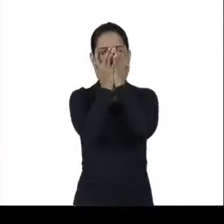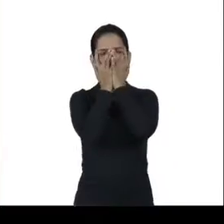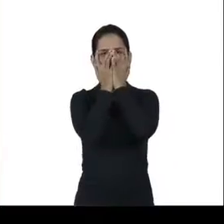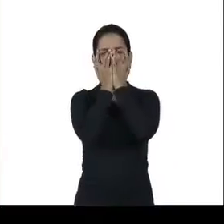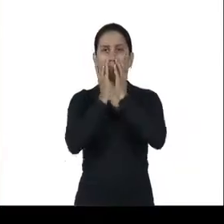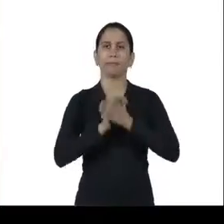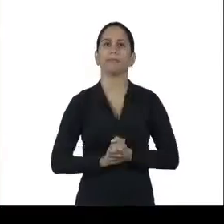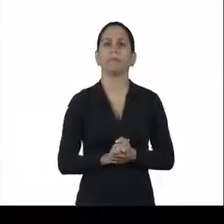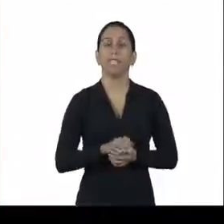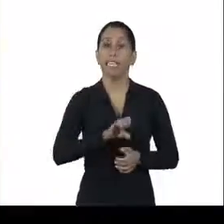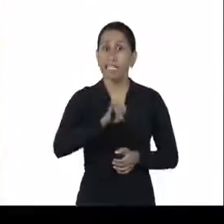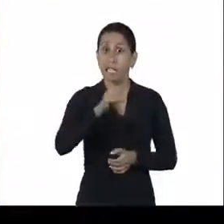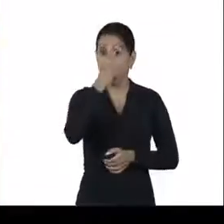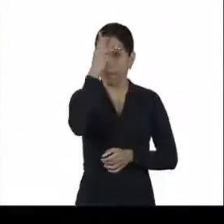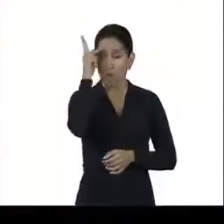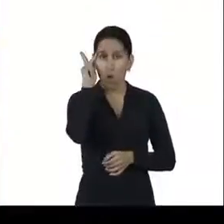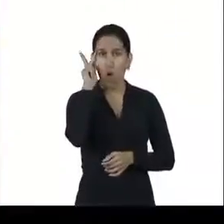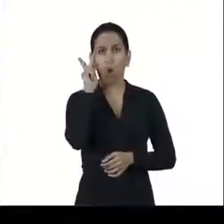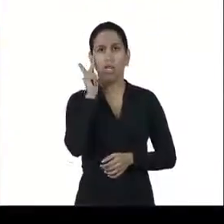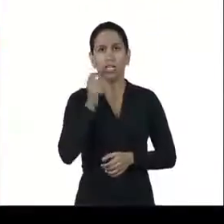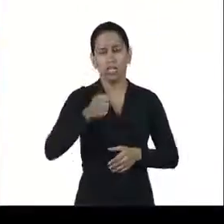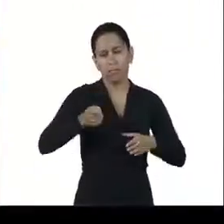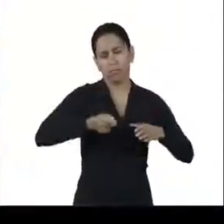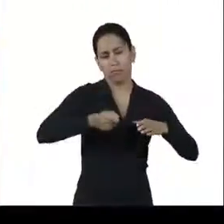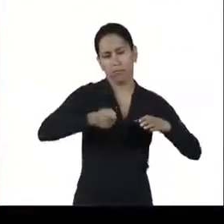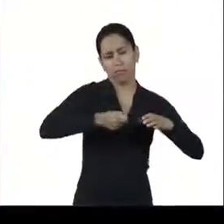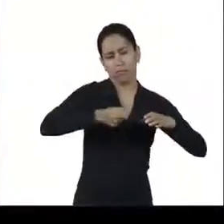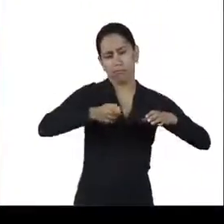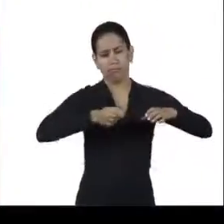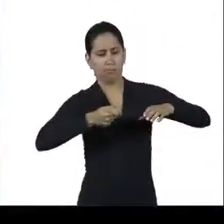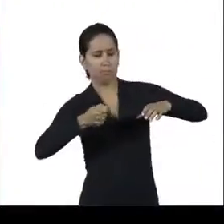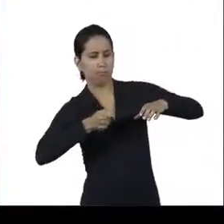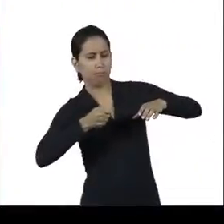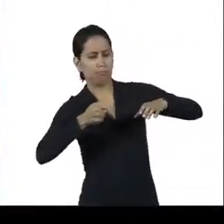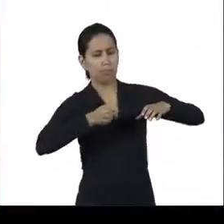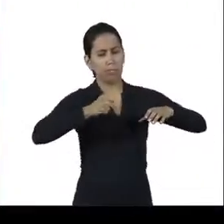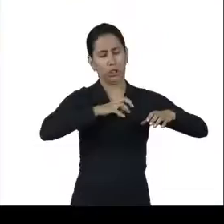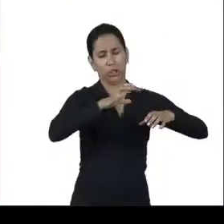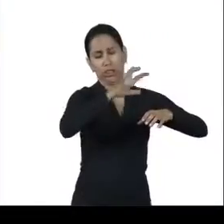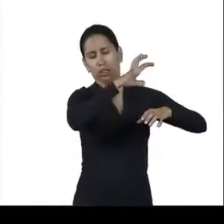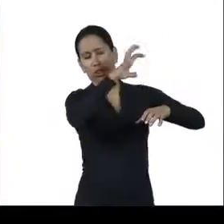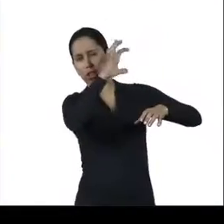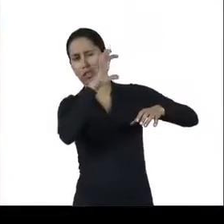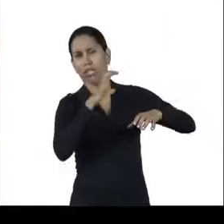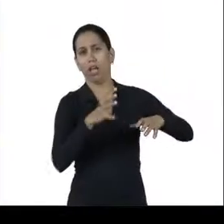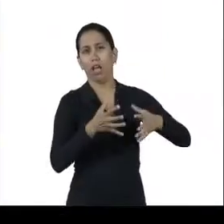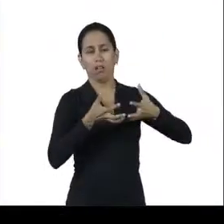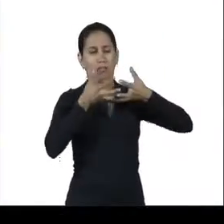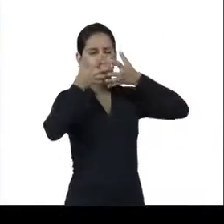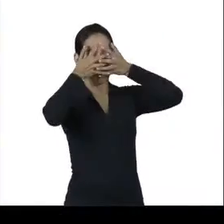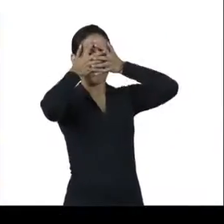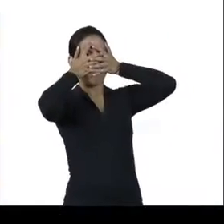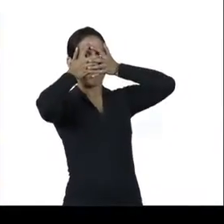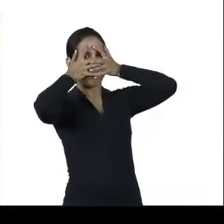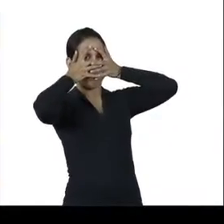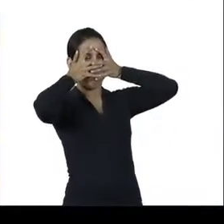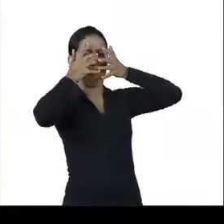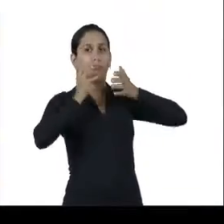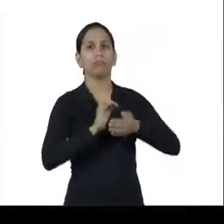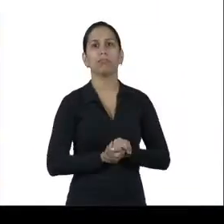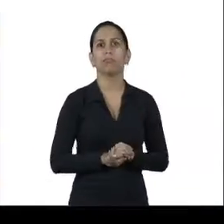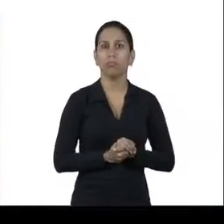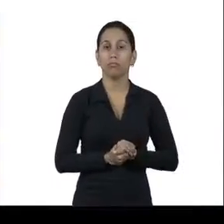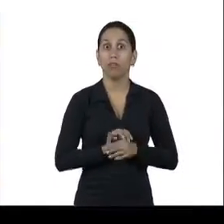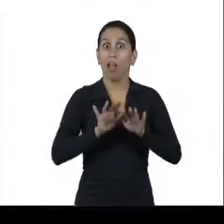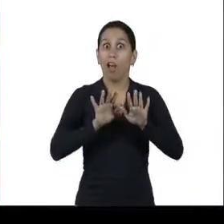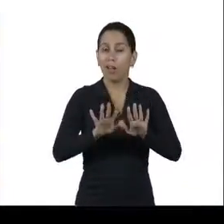trabalha com soldagem e no corte ao arco elétrico deve usar a máscara para soldador. Já os óculos de segurança protegem